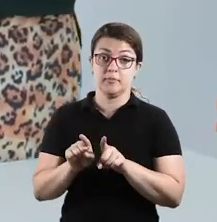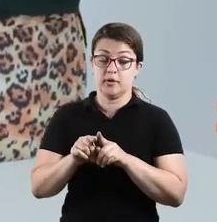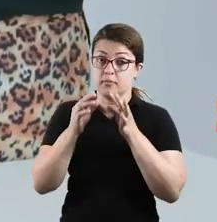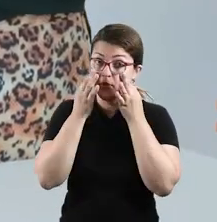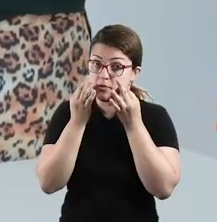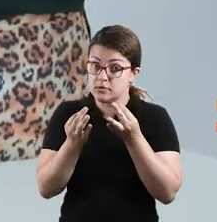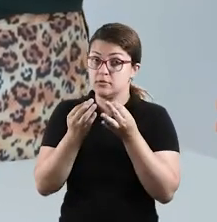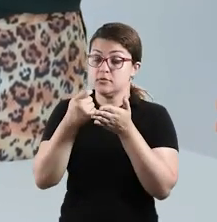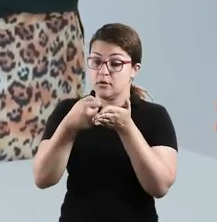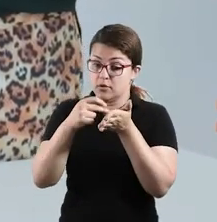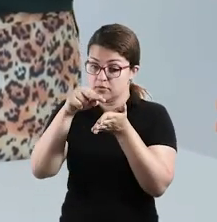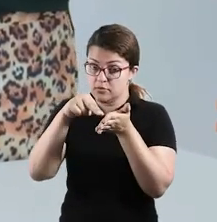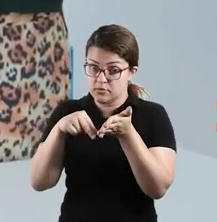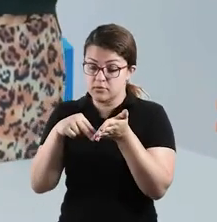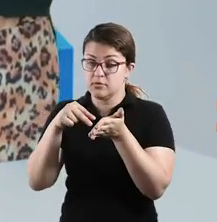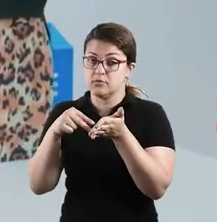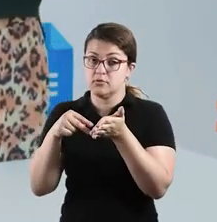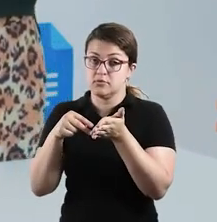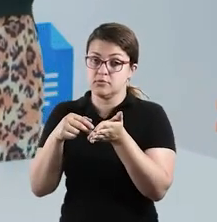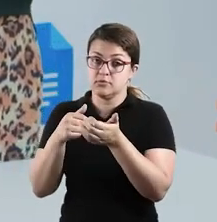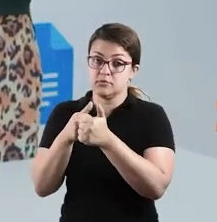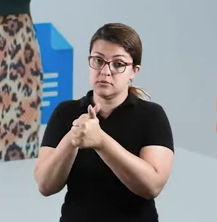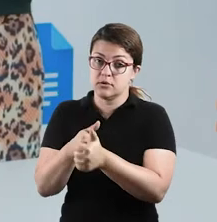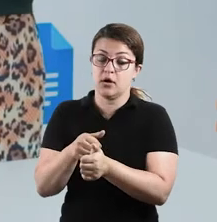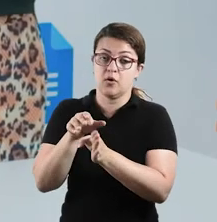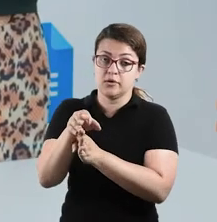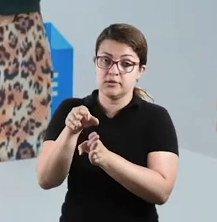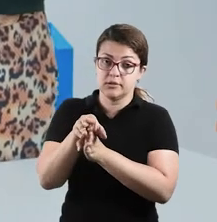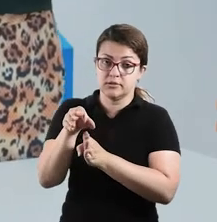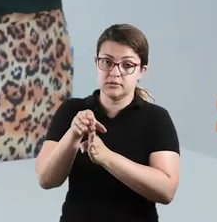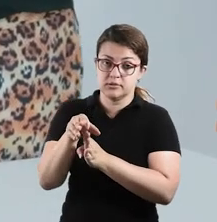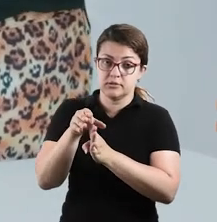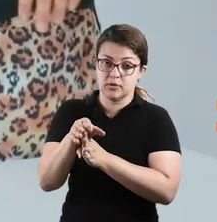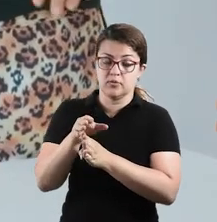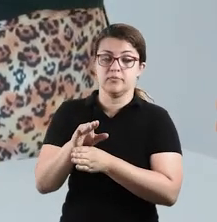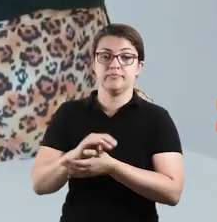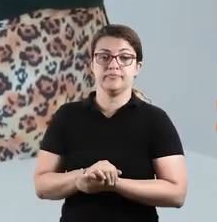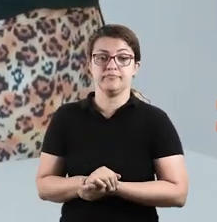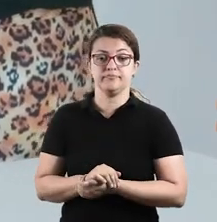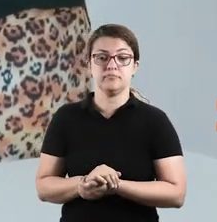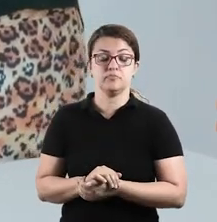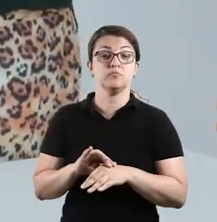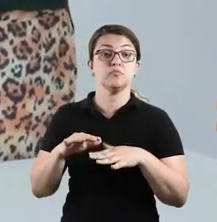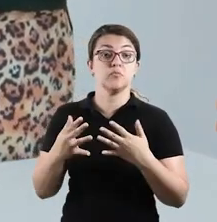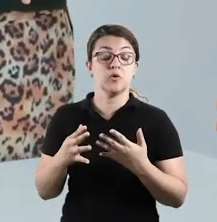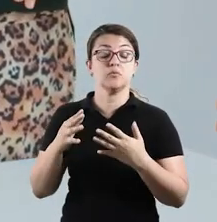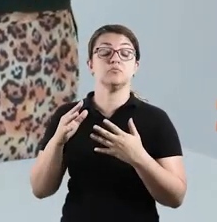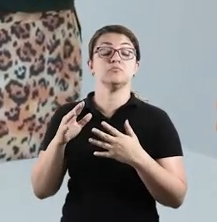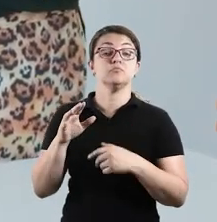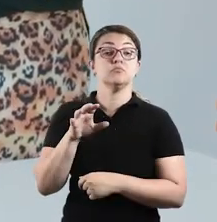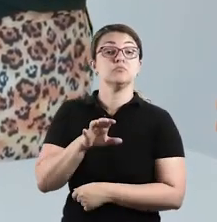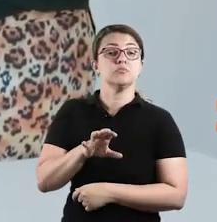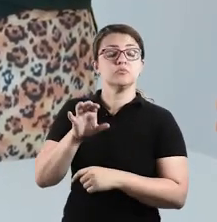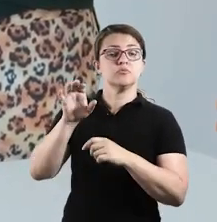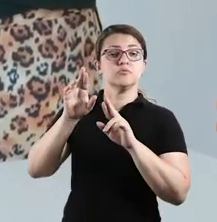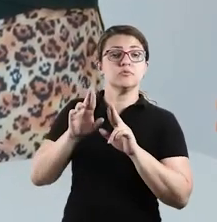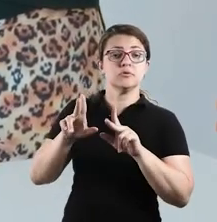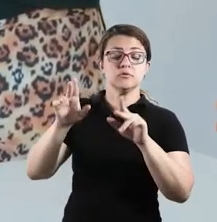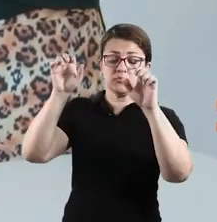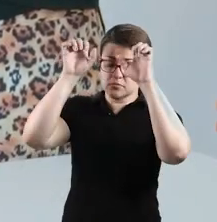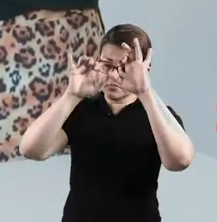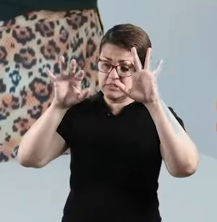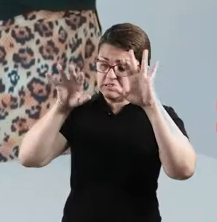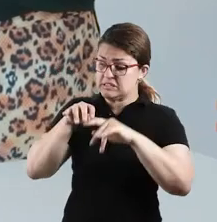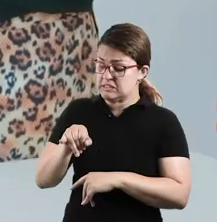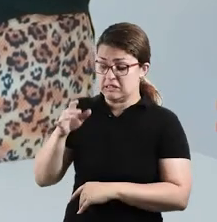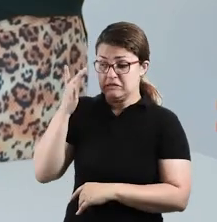a importância de prestar atenção na leitura e siga as instruções dadas aos demais. E nos tipos de balões? Com a ajuda de um adulto,